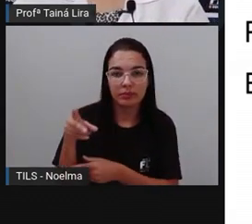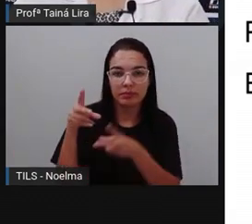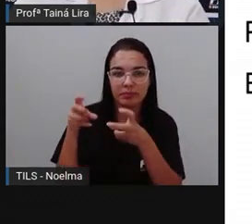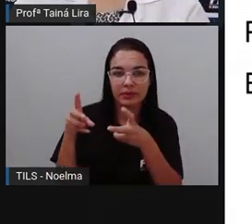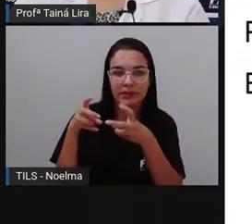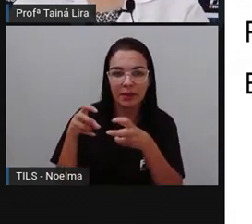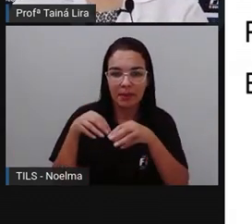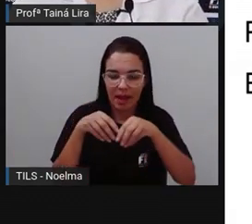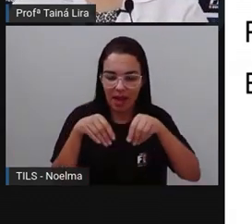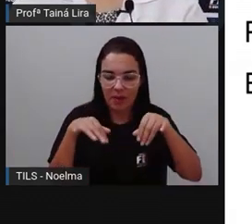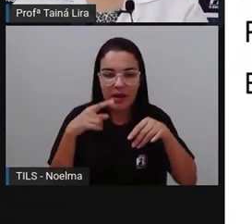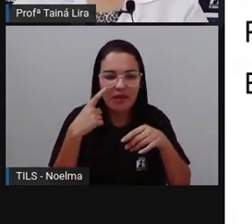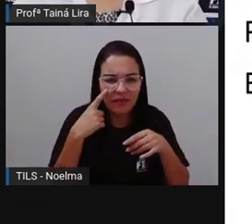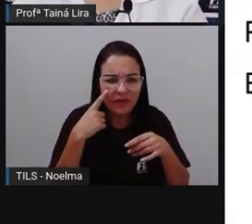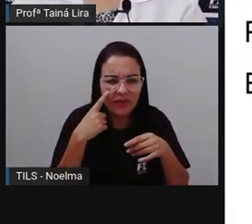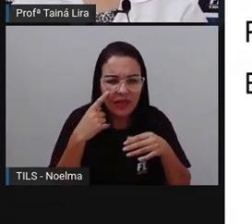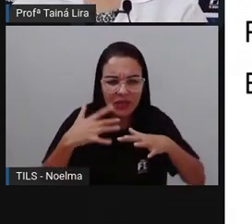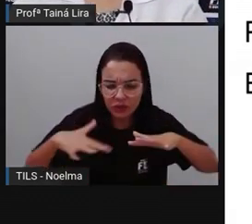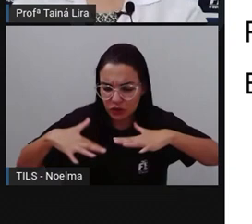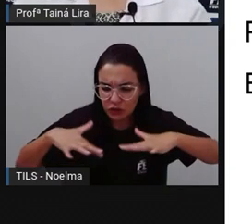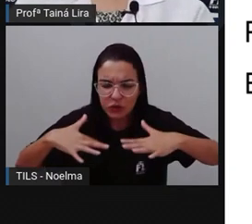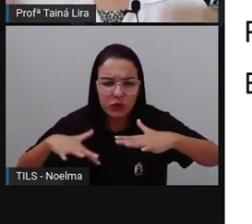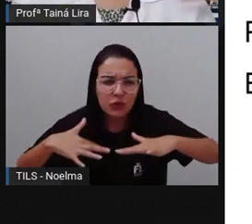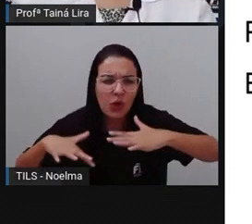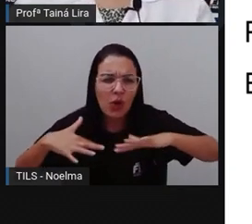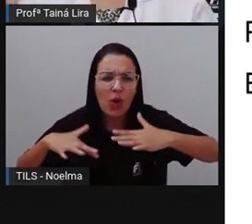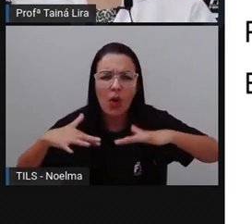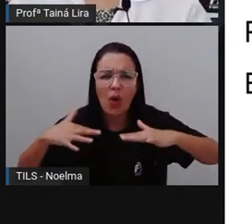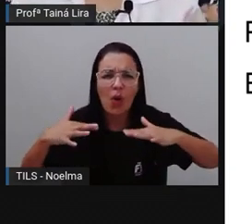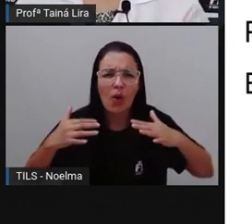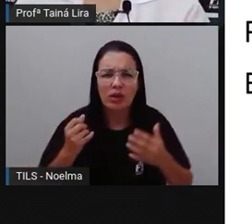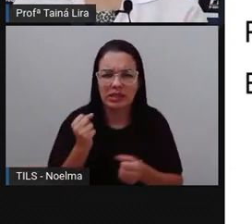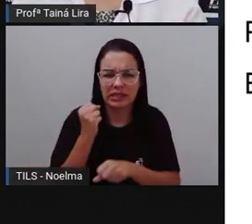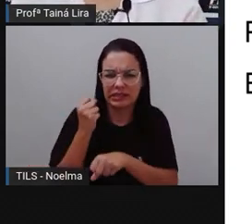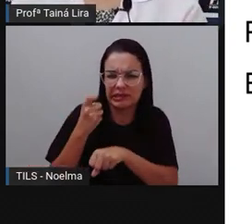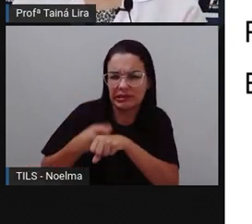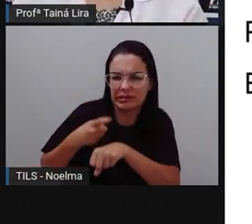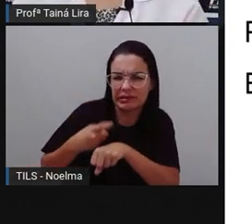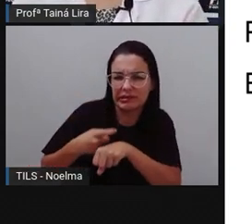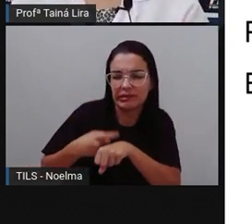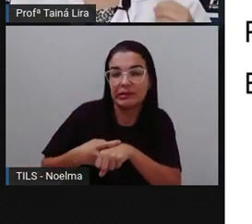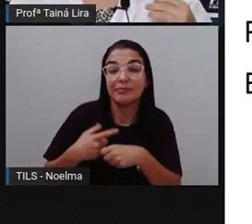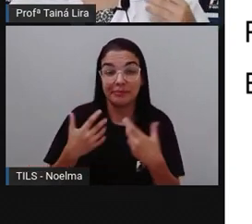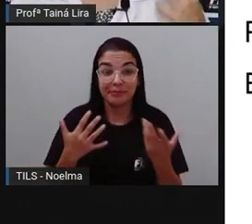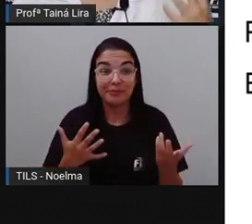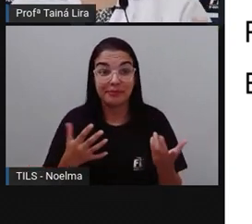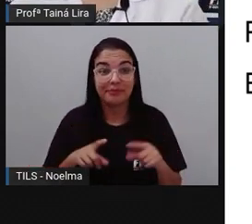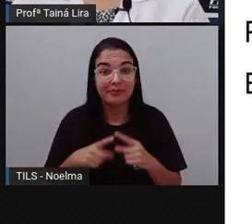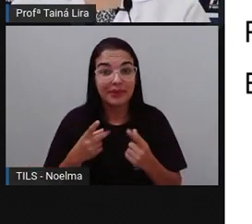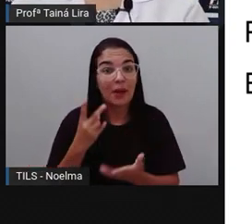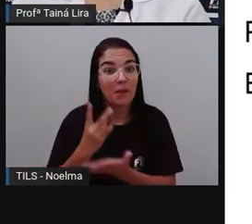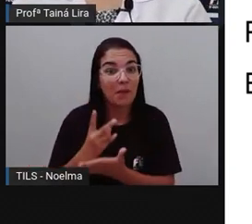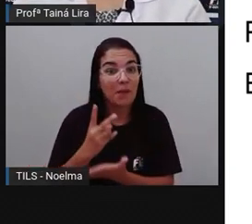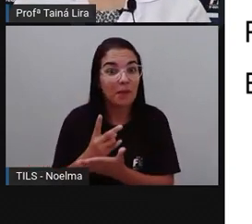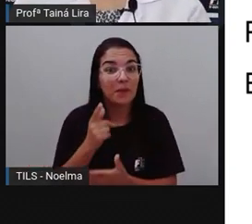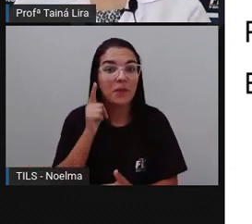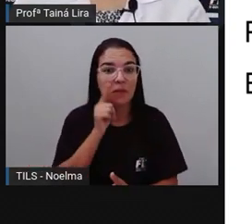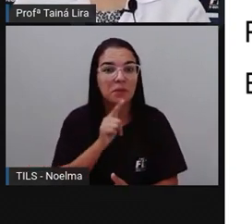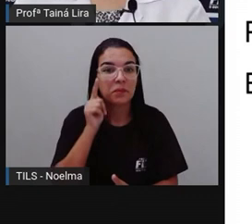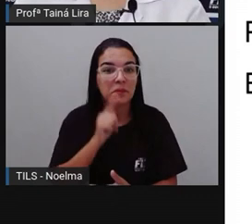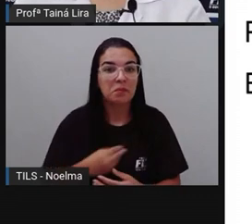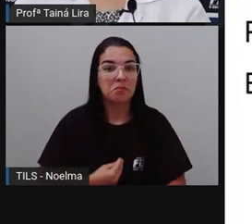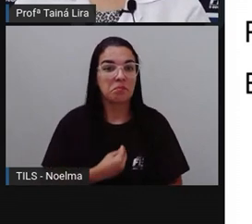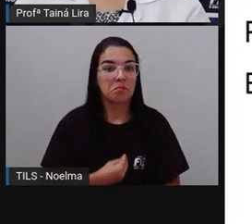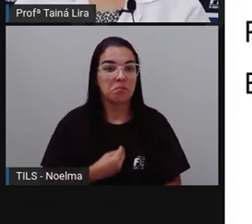Geralmente, Olha só, Vocês podem ver, É uma areia mais seca, Não é? E elas conseguem se adaptar A